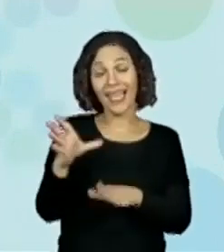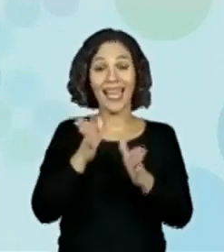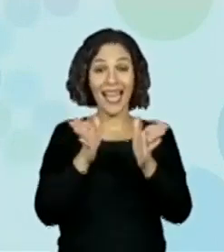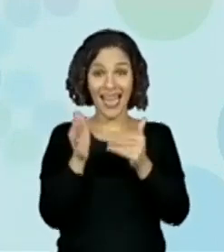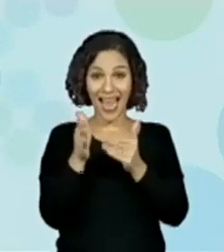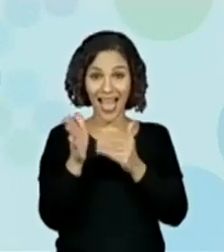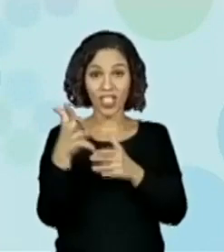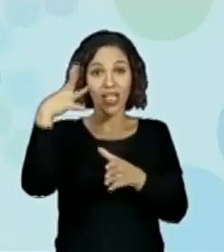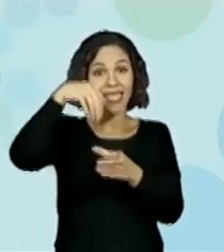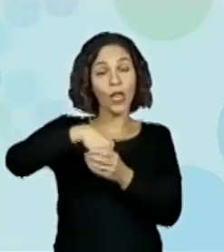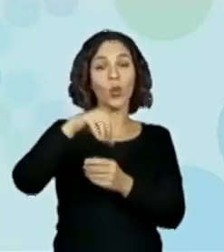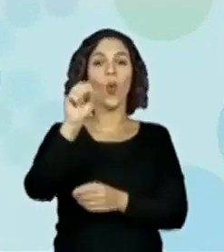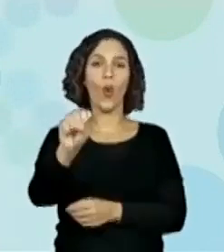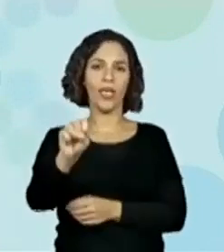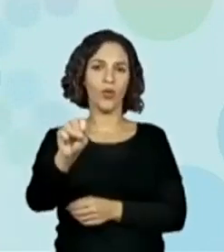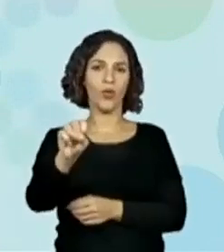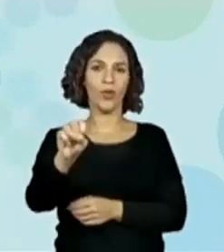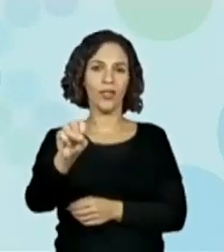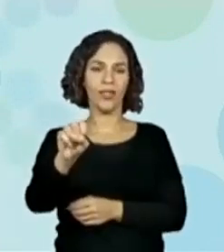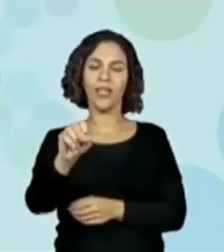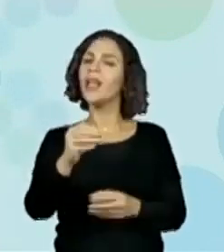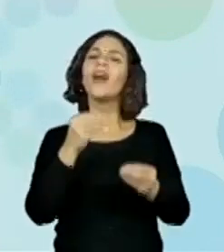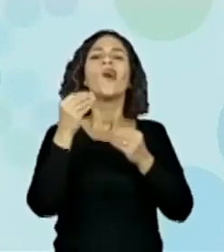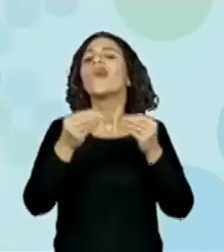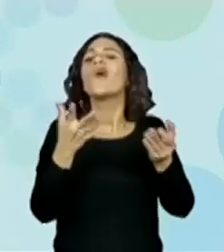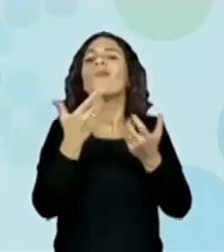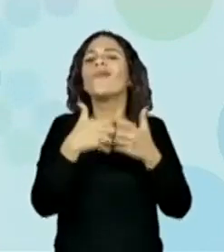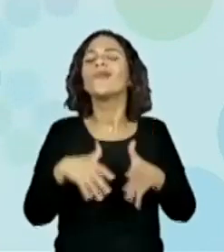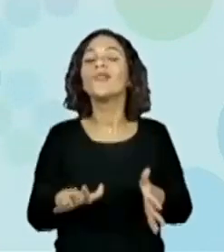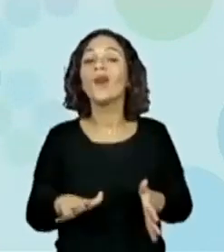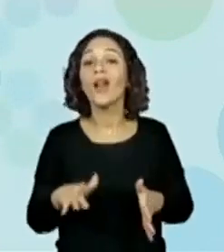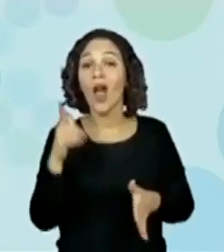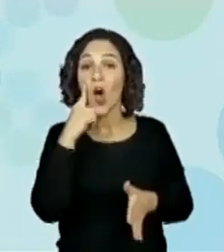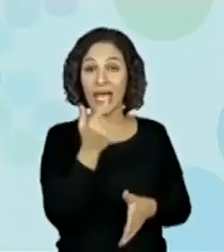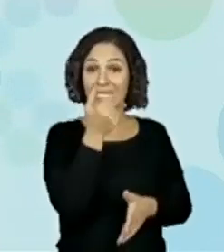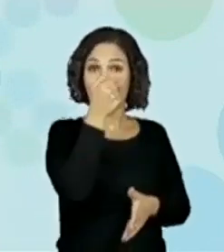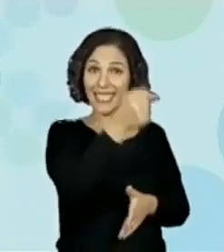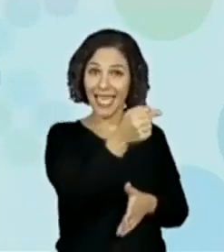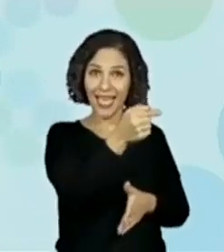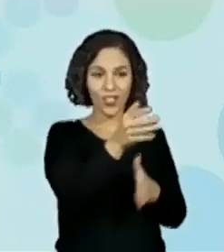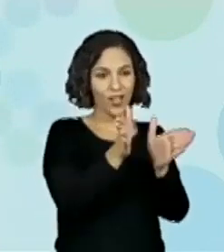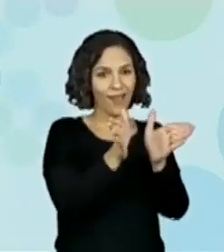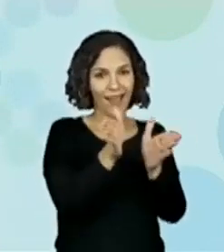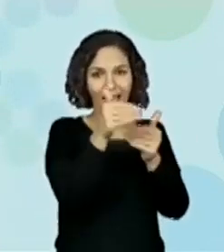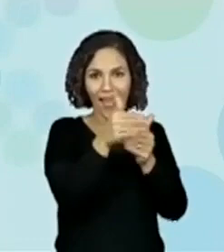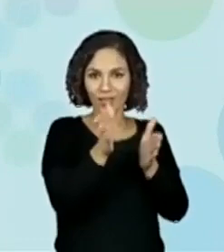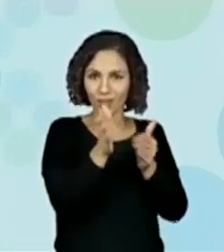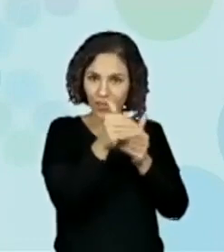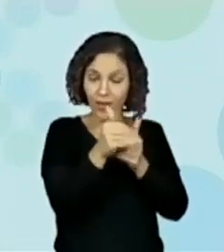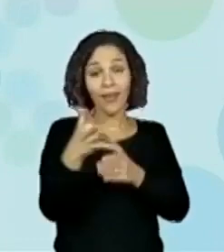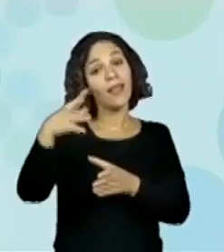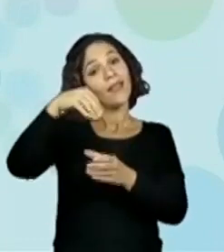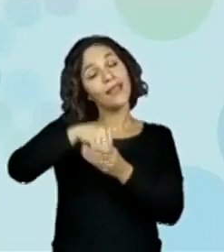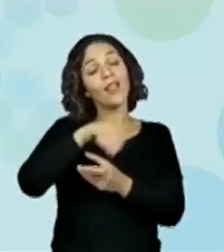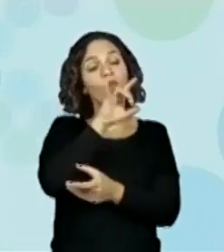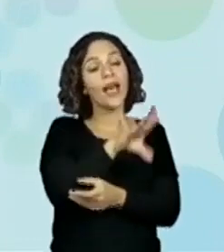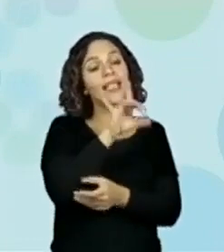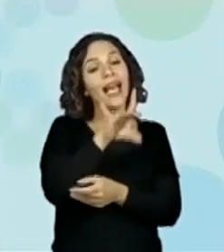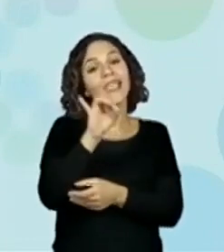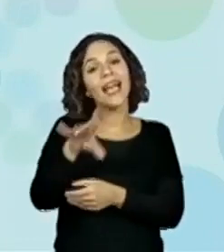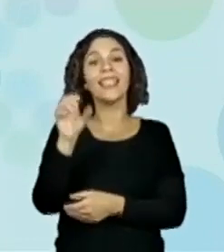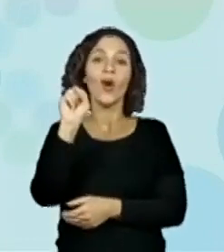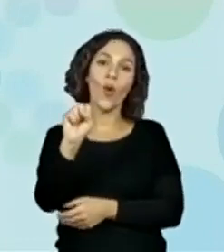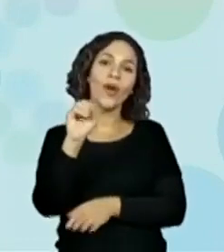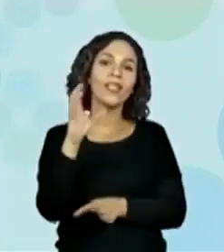Tacar a calculadora na mão, né? Então, o que você vai fazer? Sete vezes oito, vai dar quanto? Quem é bom de tabuada já